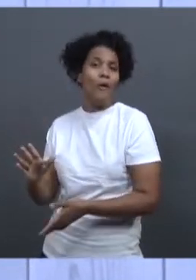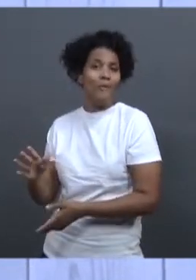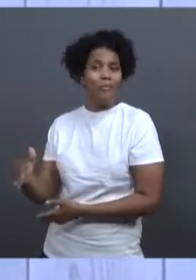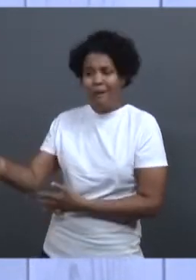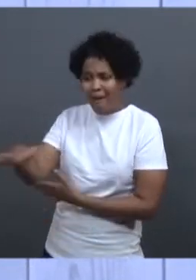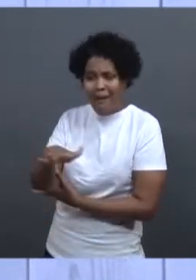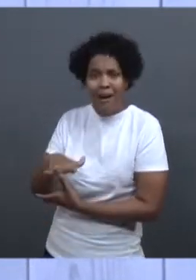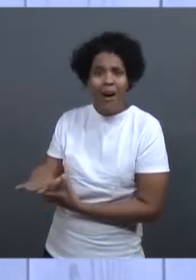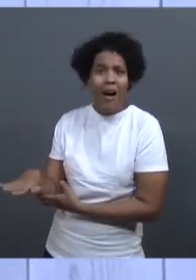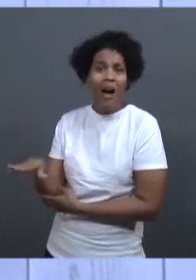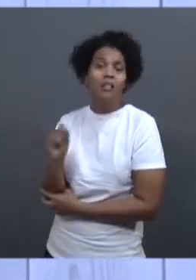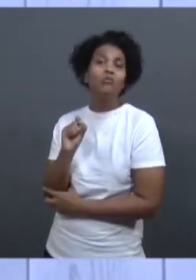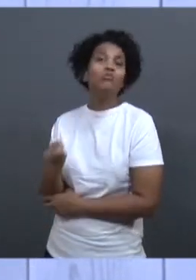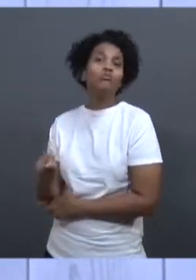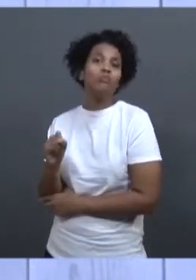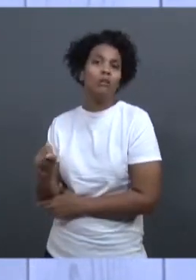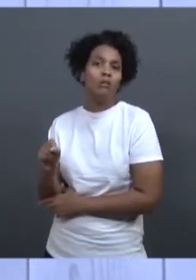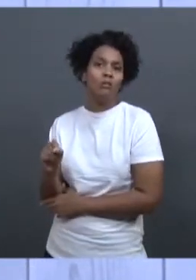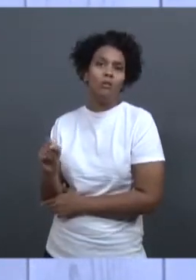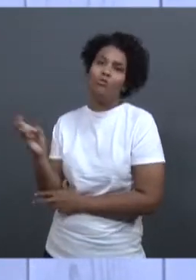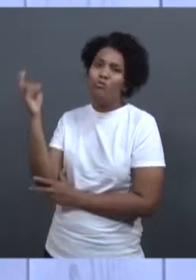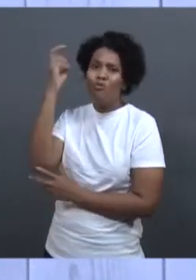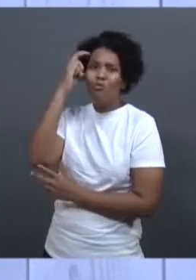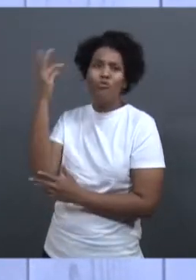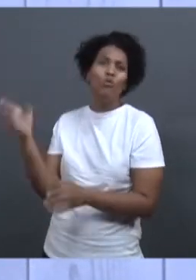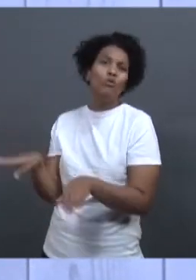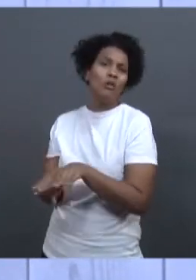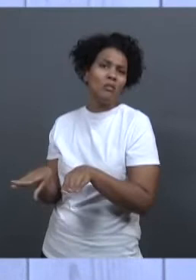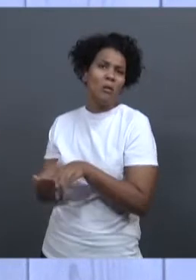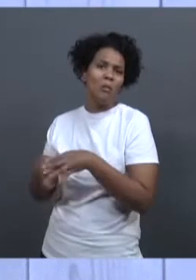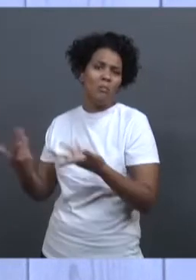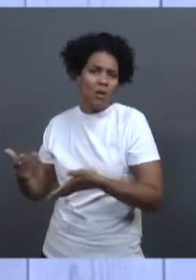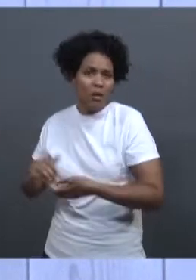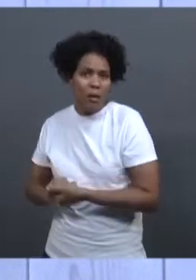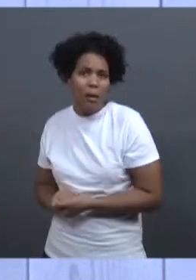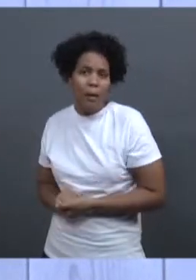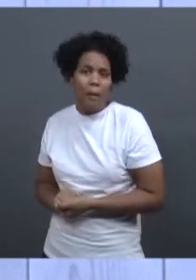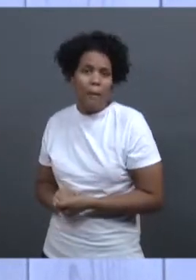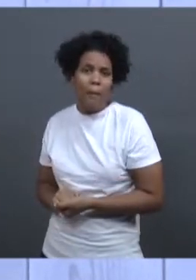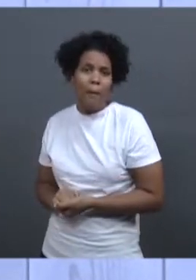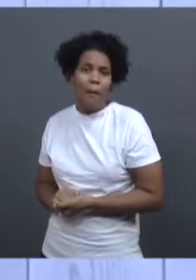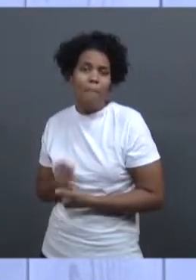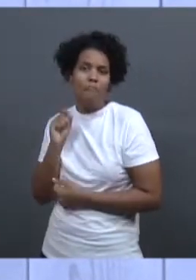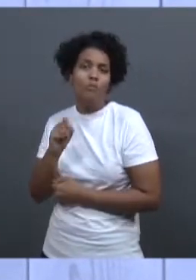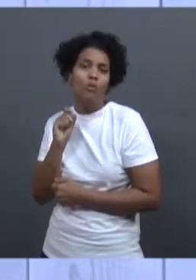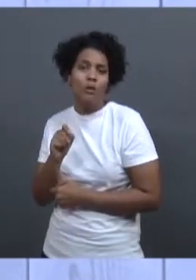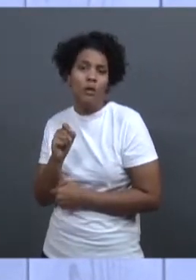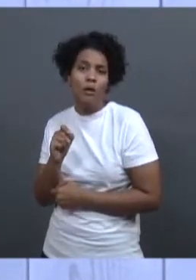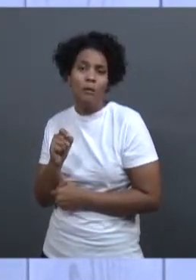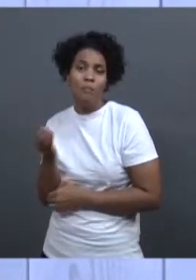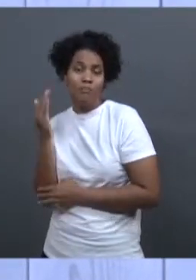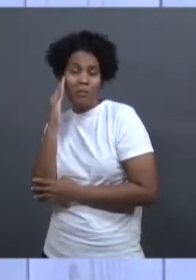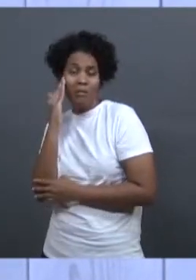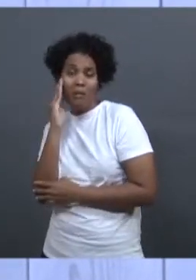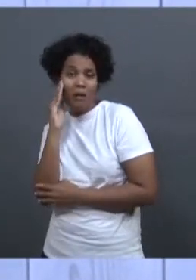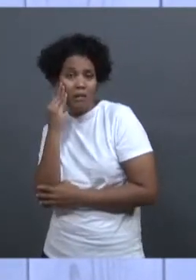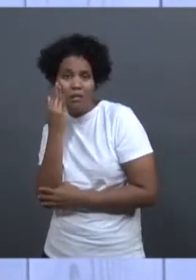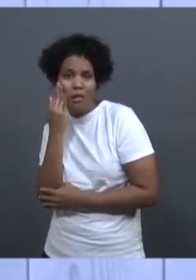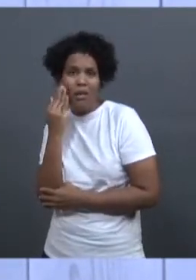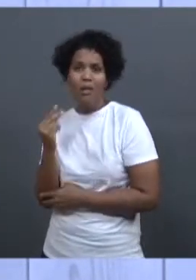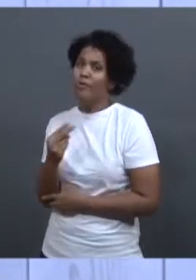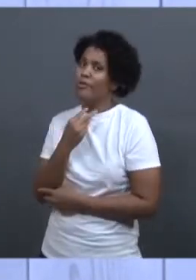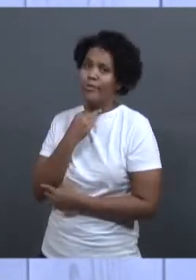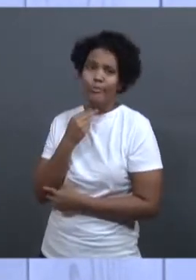né? De cultura e para que a gente possa entender que isso não pode mais